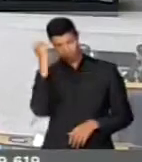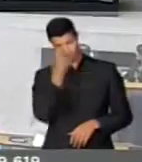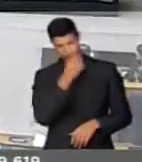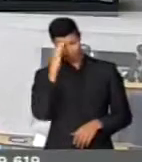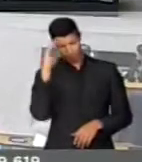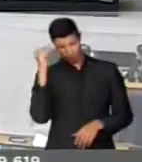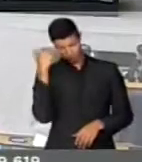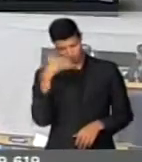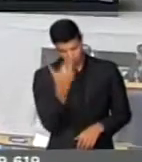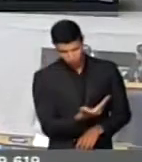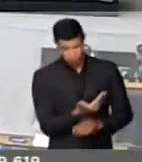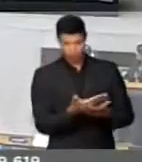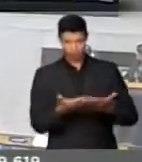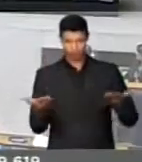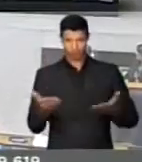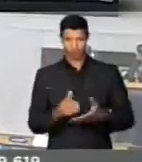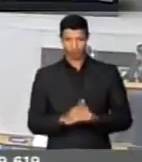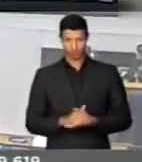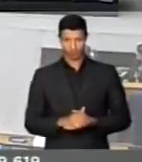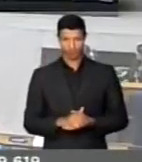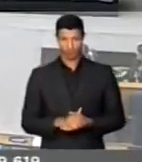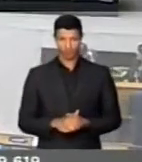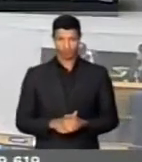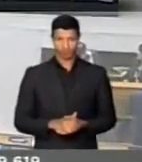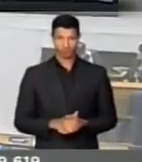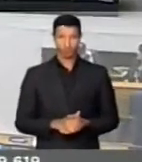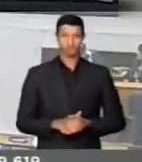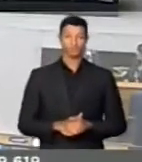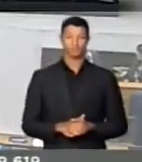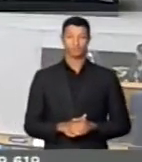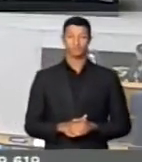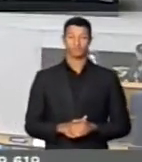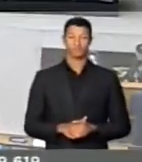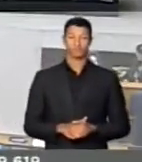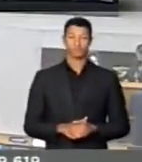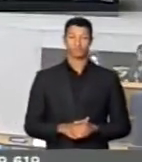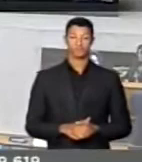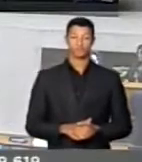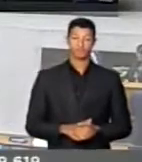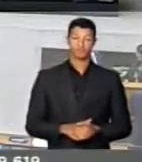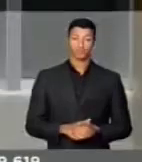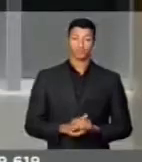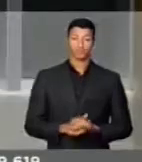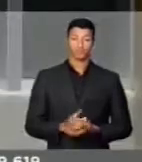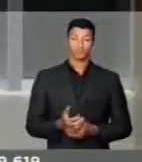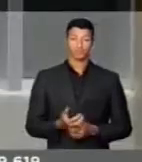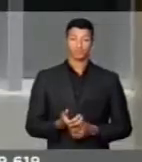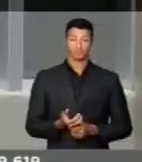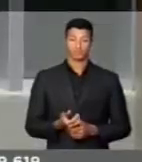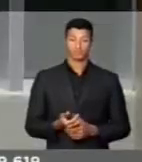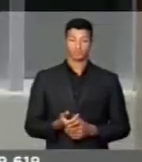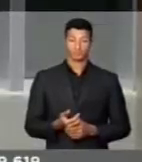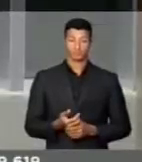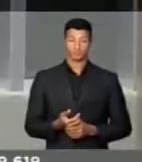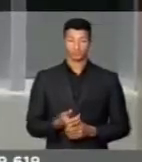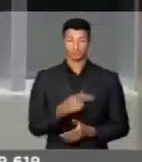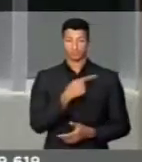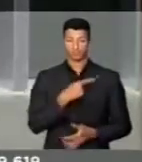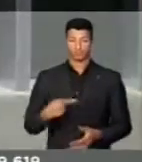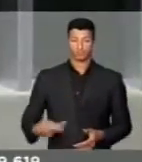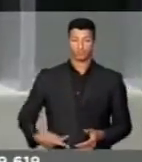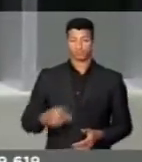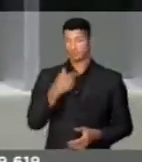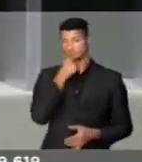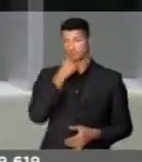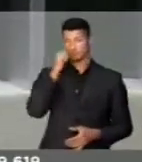as nossas homenagens. Logo em seguida, deputado Leonardo Monteiro, nós vamos ao plenário. Senhoras senhores e senhores